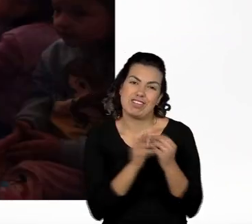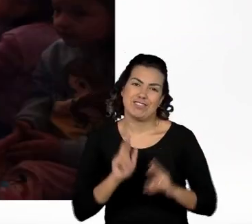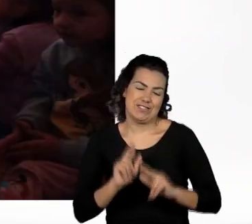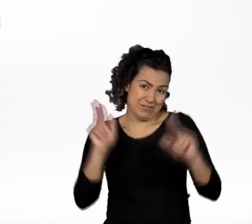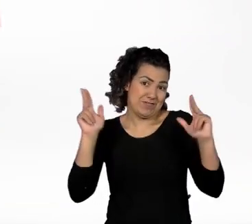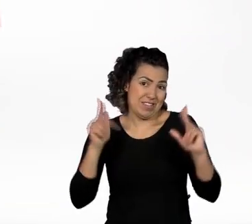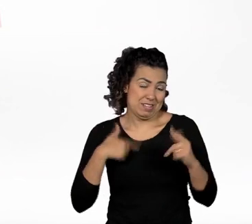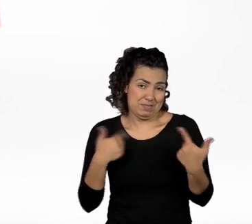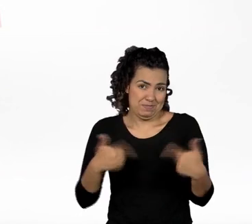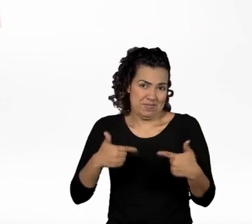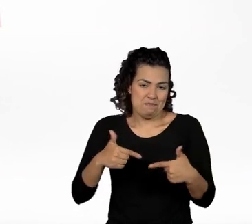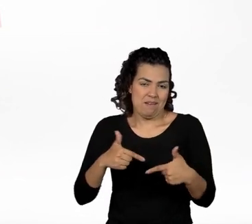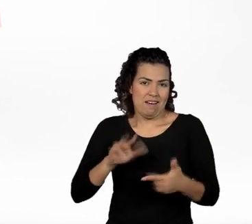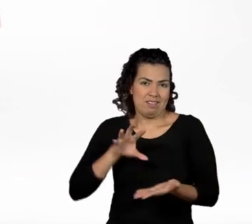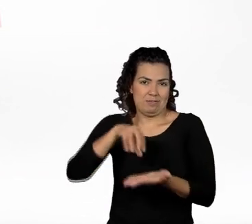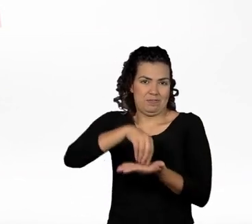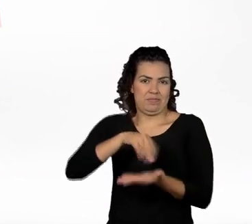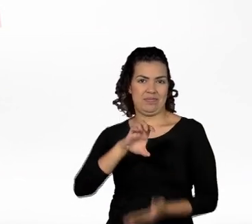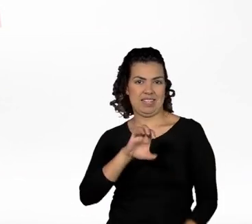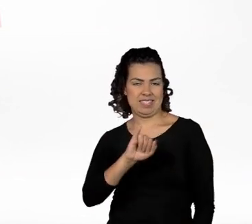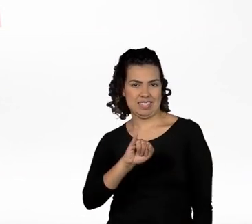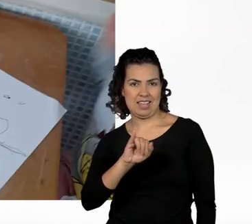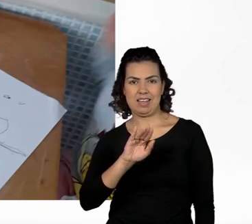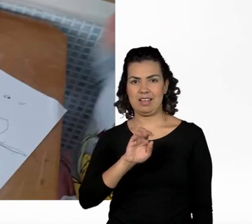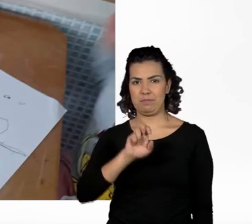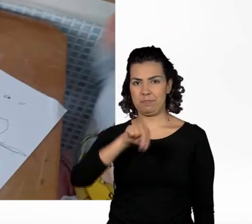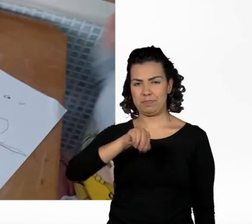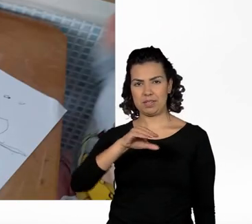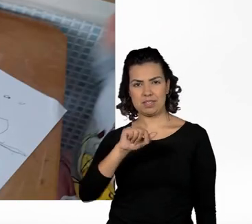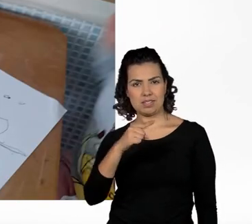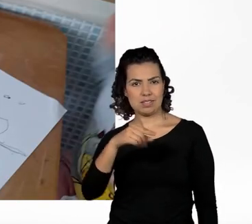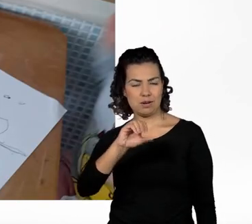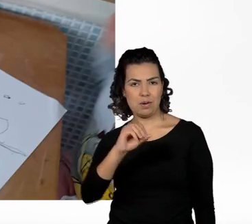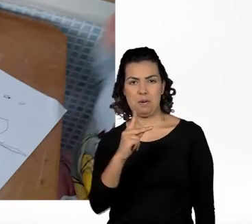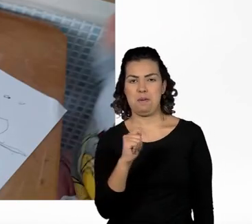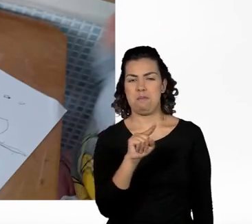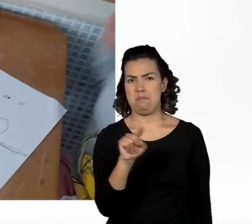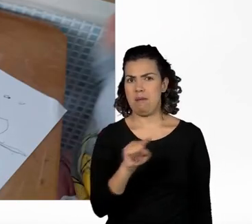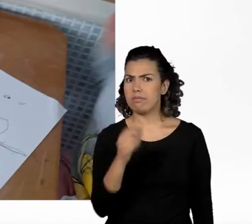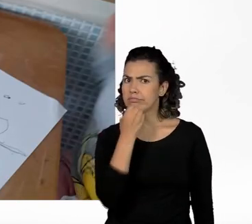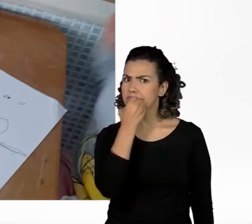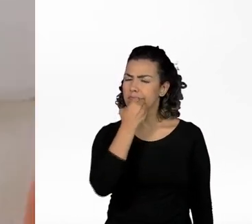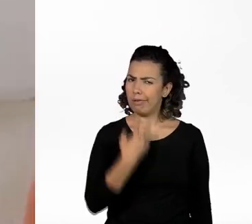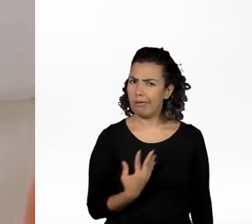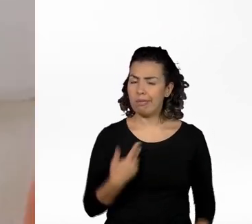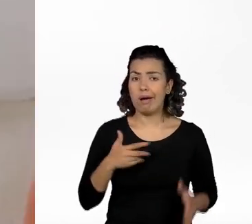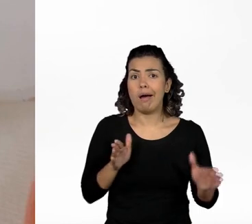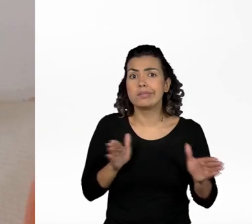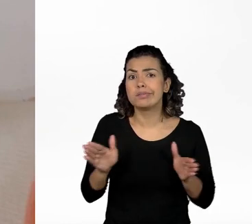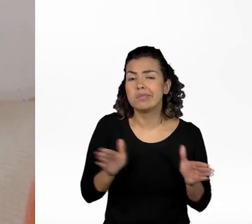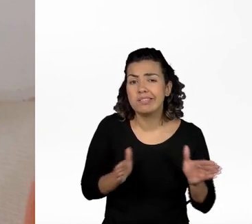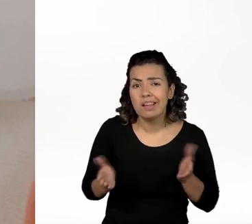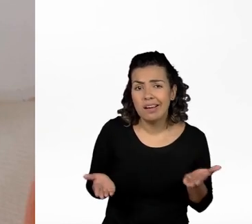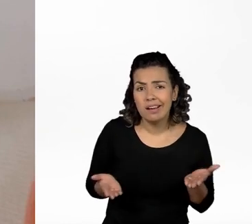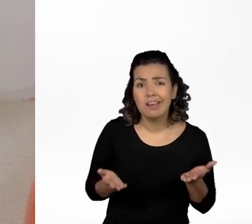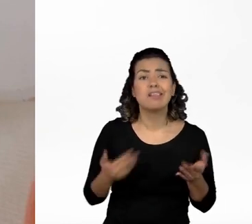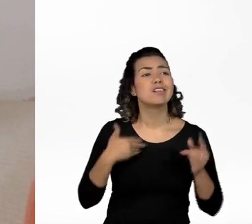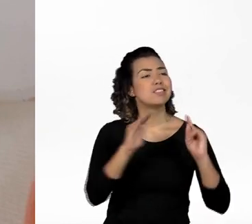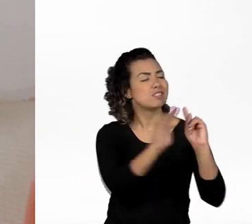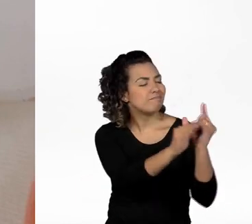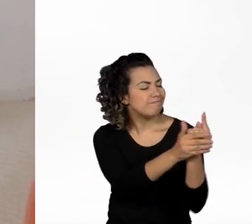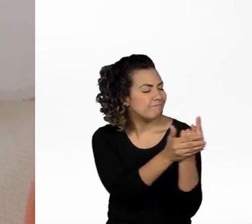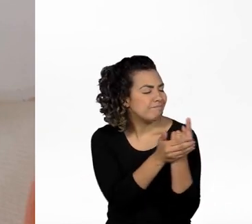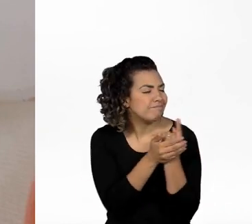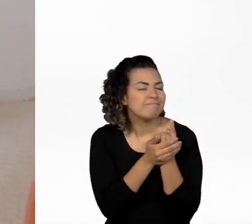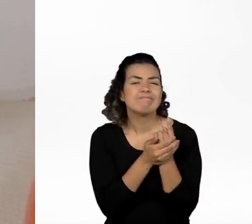Como a gente conduz a infância, gente acolhe todo esse processo. A sensibilidade, o toque das professoras